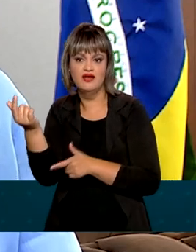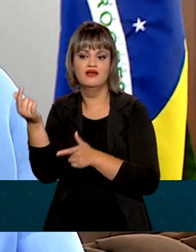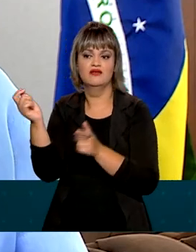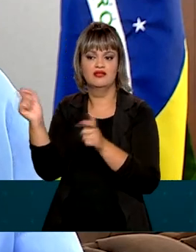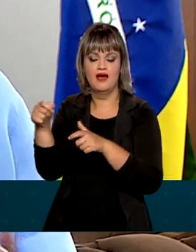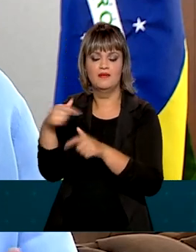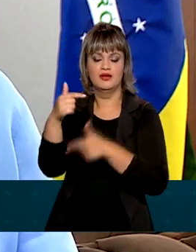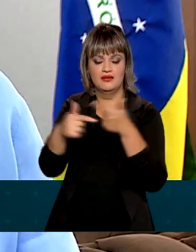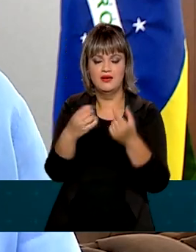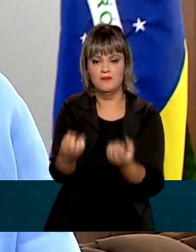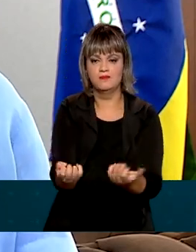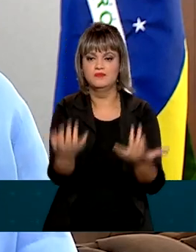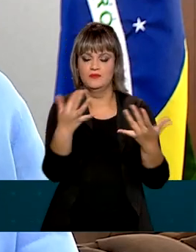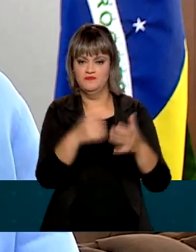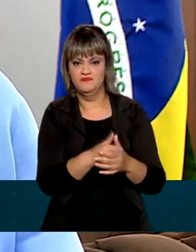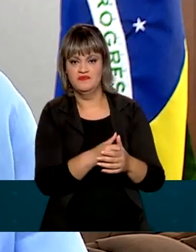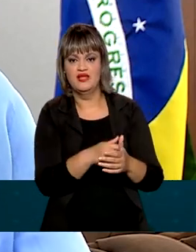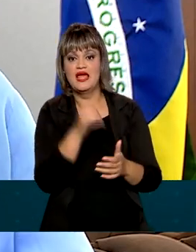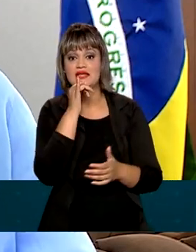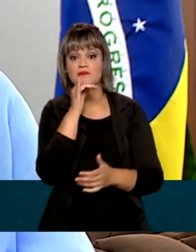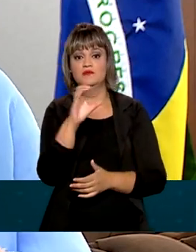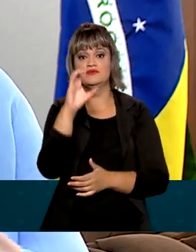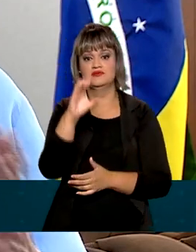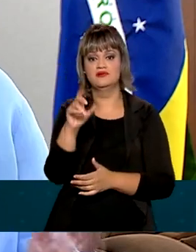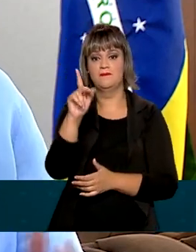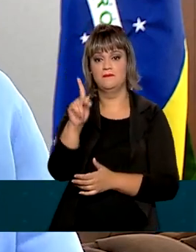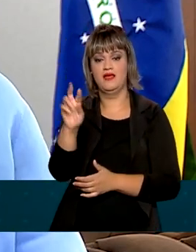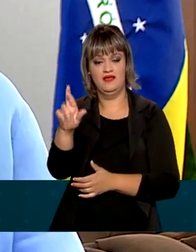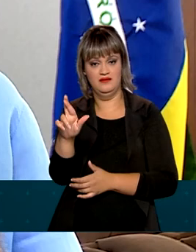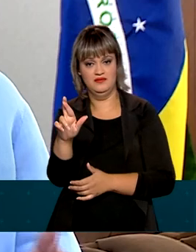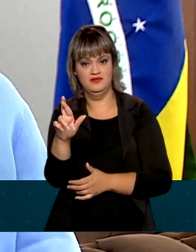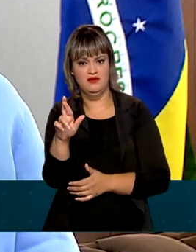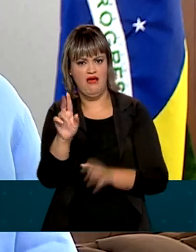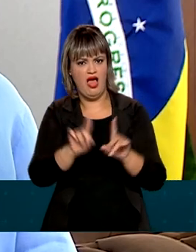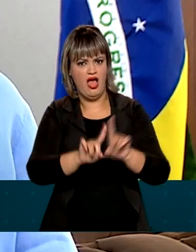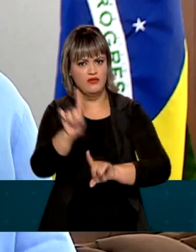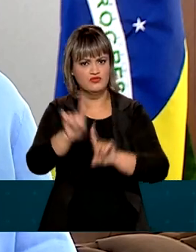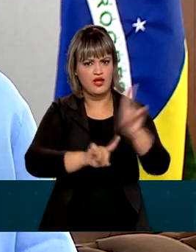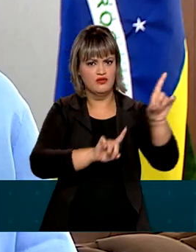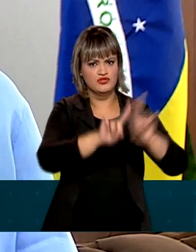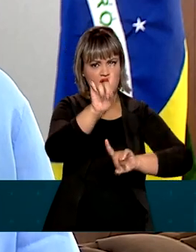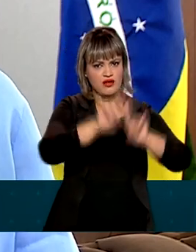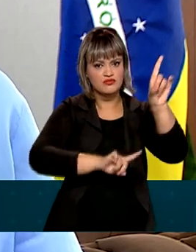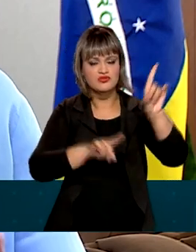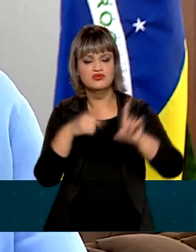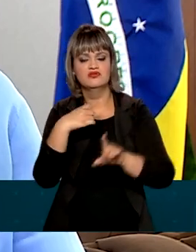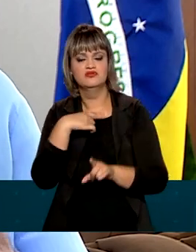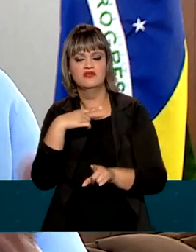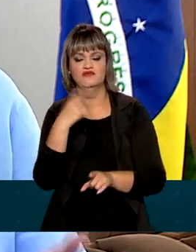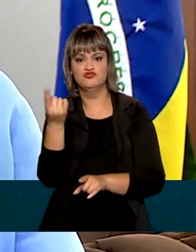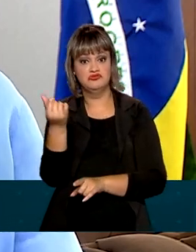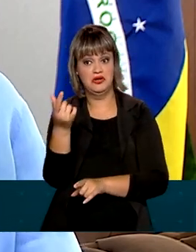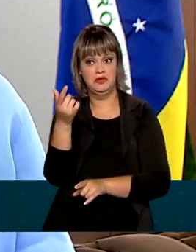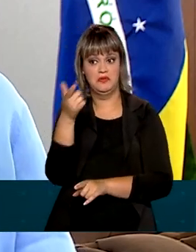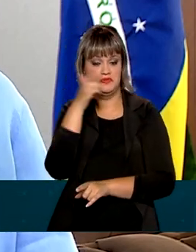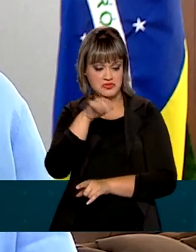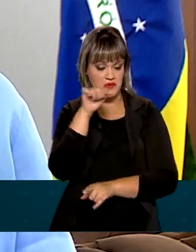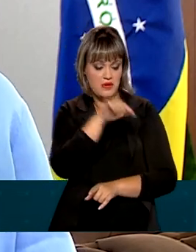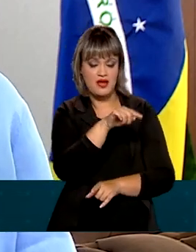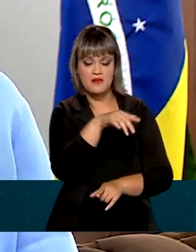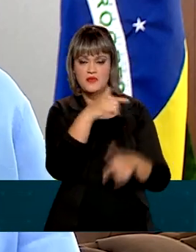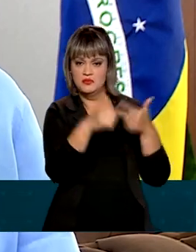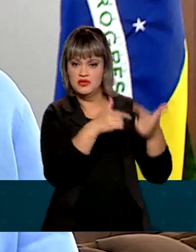aconteceu. Nós temos aí nos CPRs recorde de recursos para esse